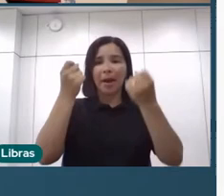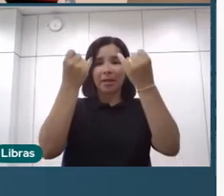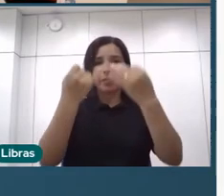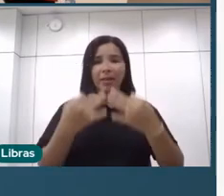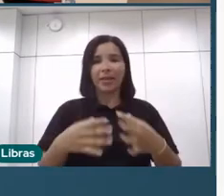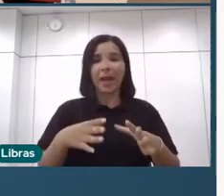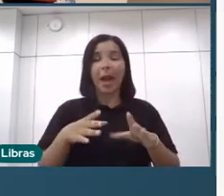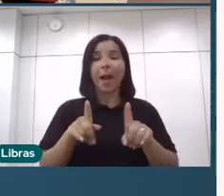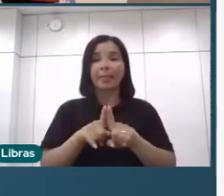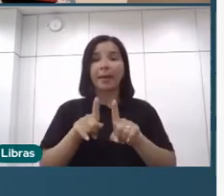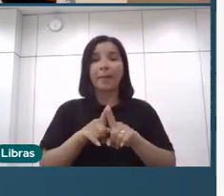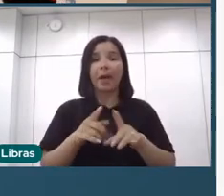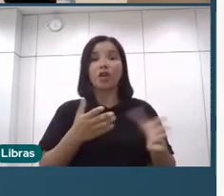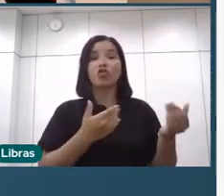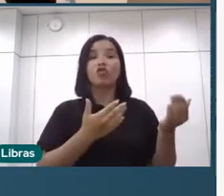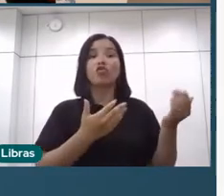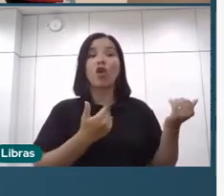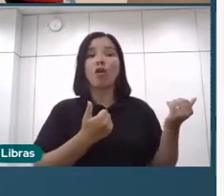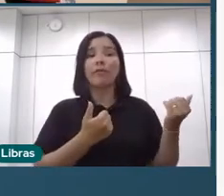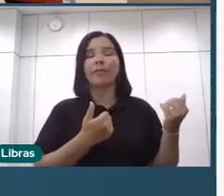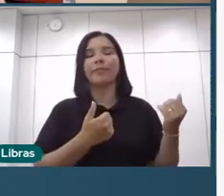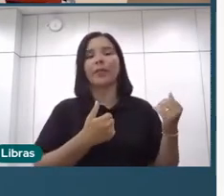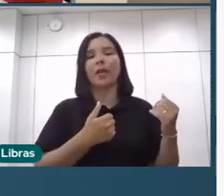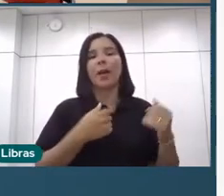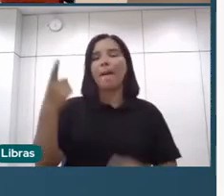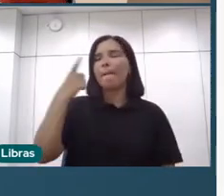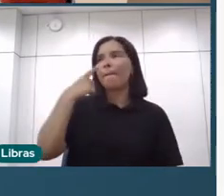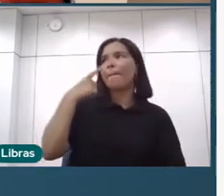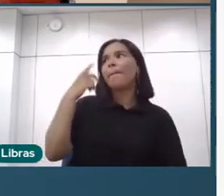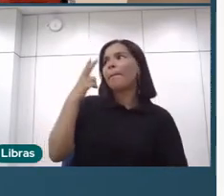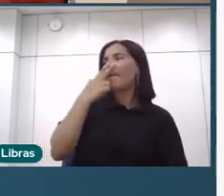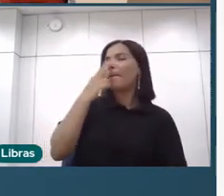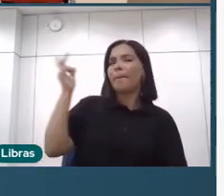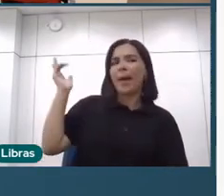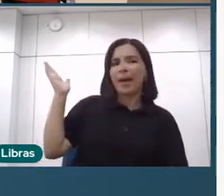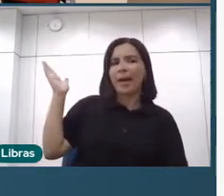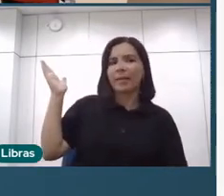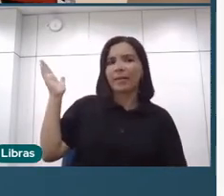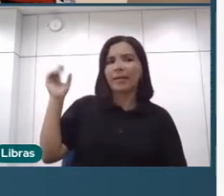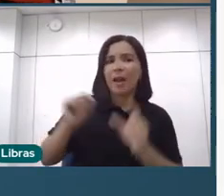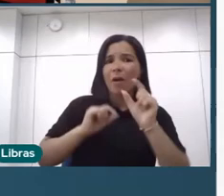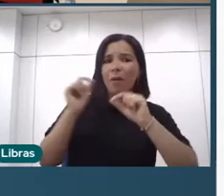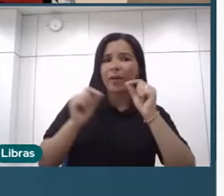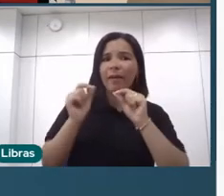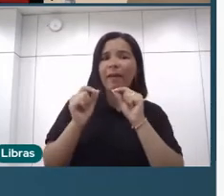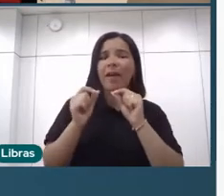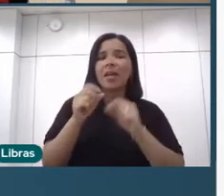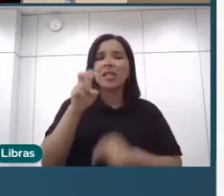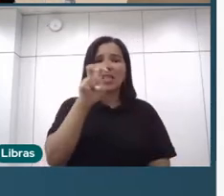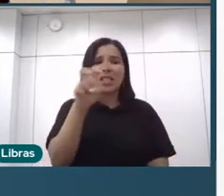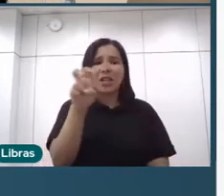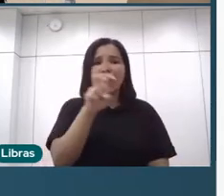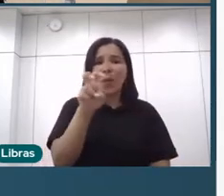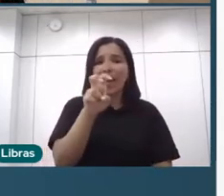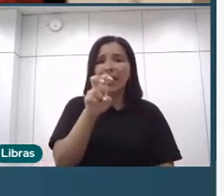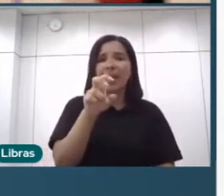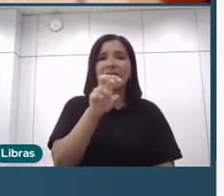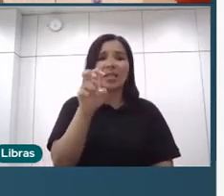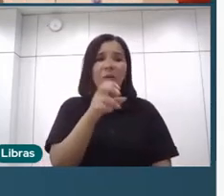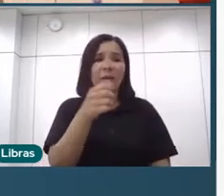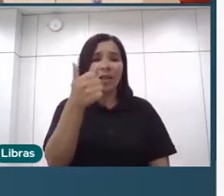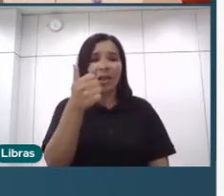jovem. Mas nos cargos, né? Apesar do gráfico parecer um pouco maior, é muito próximo, né? 50, 51, 46, 47.